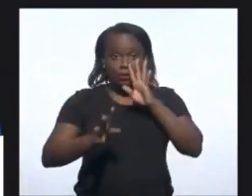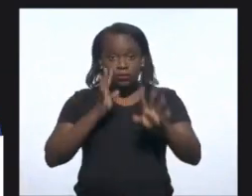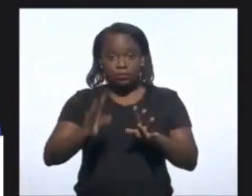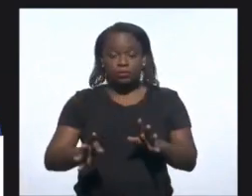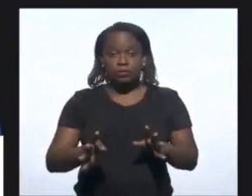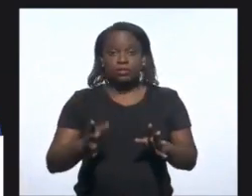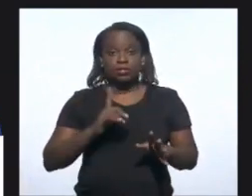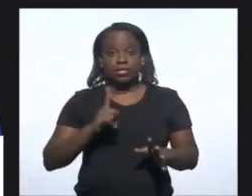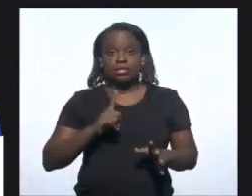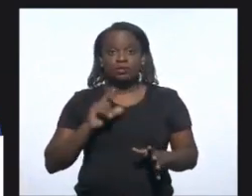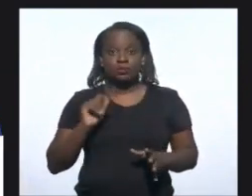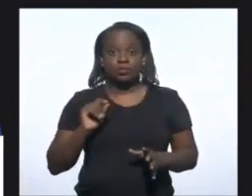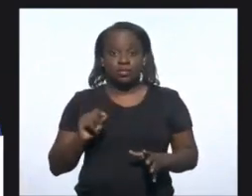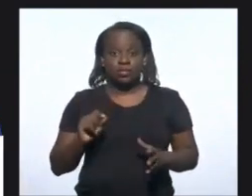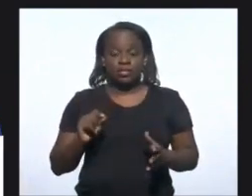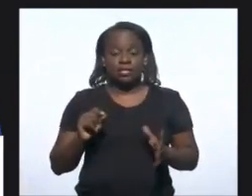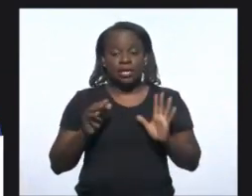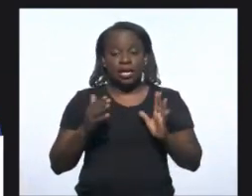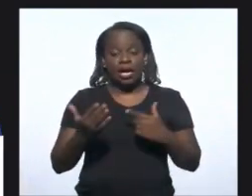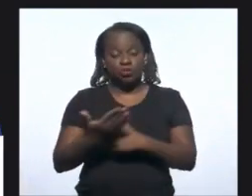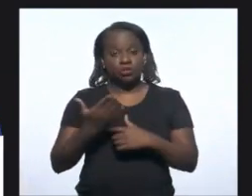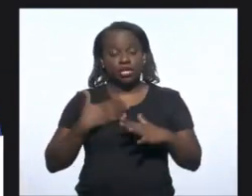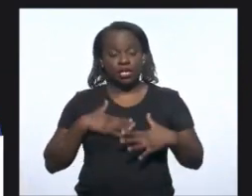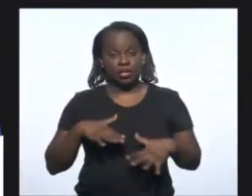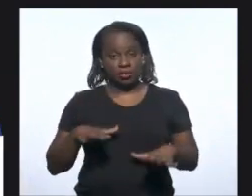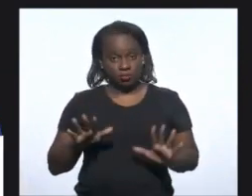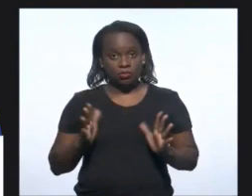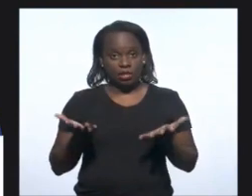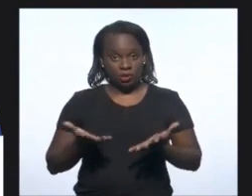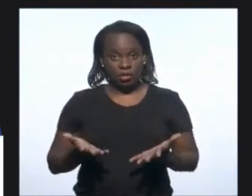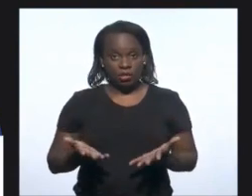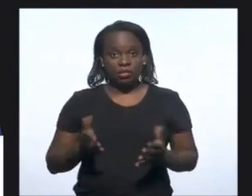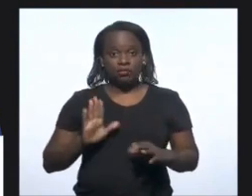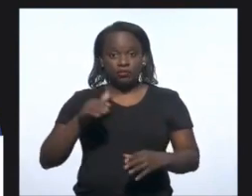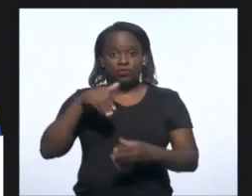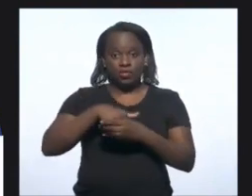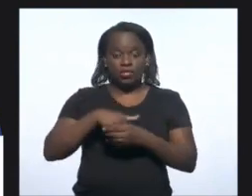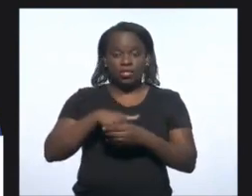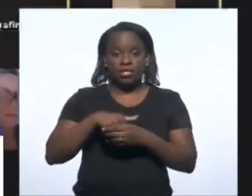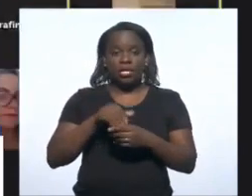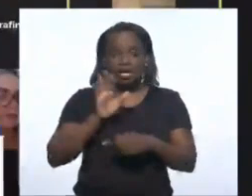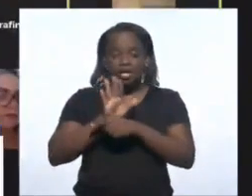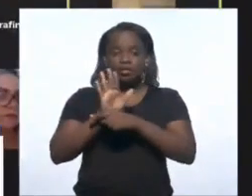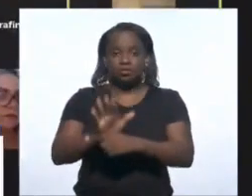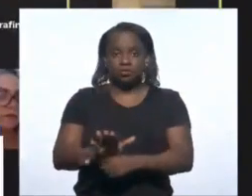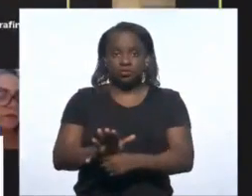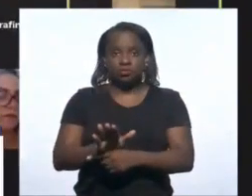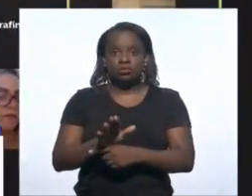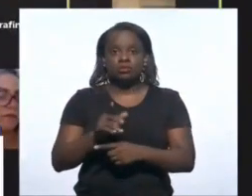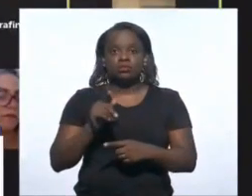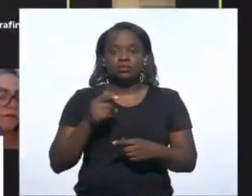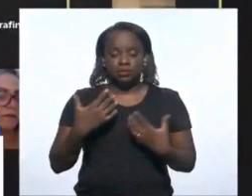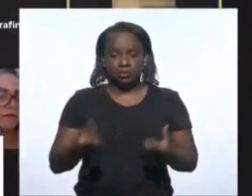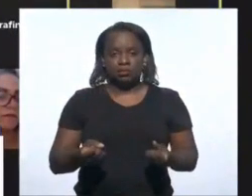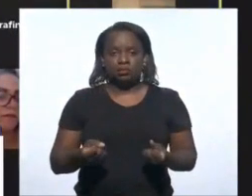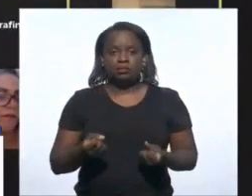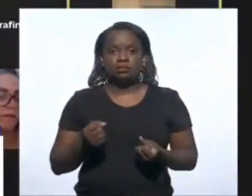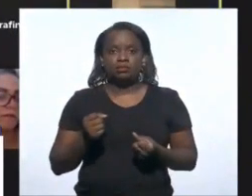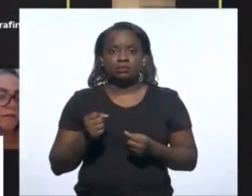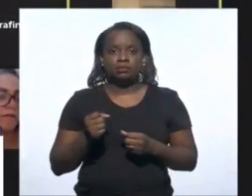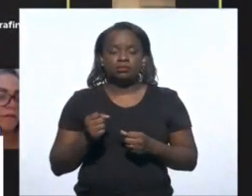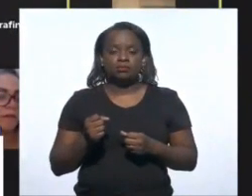ele nos deixa muito tranquilo nesse momento em votar favorável à admissibilidade